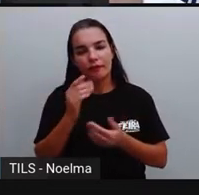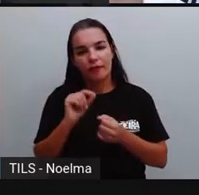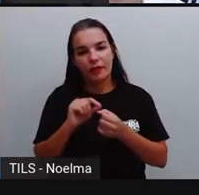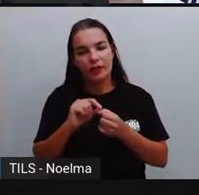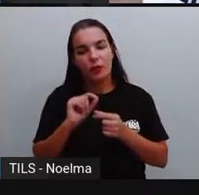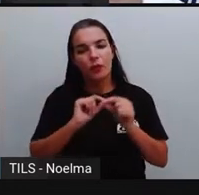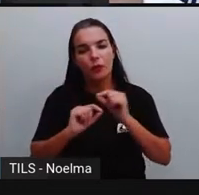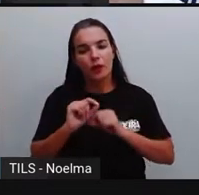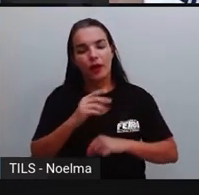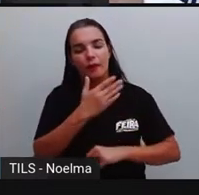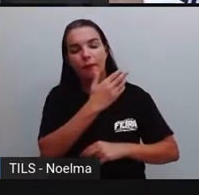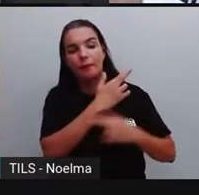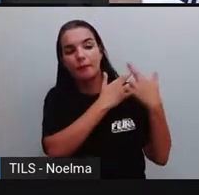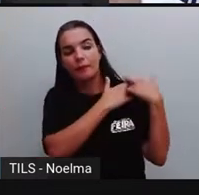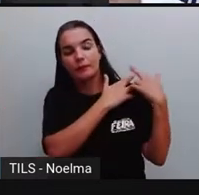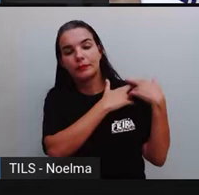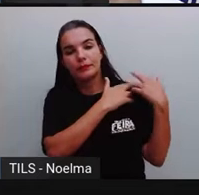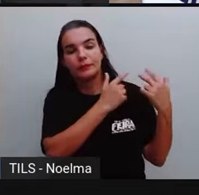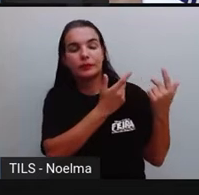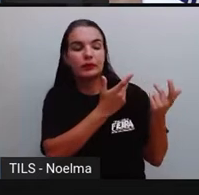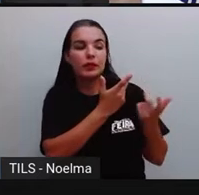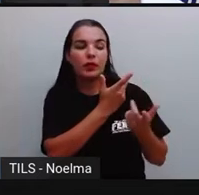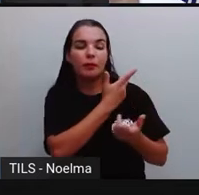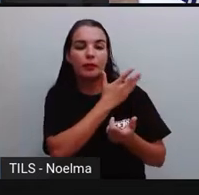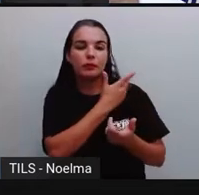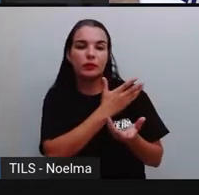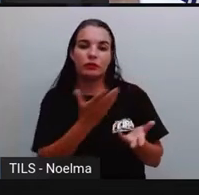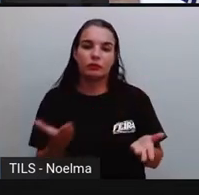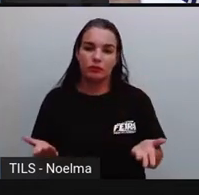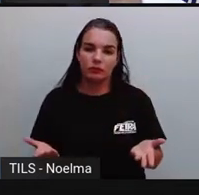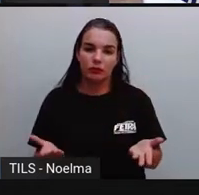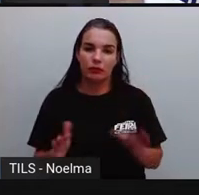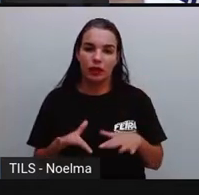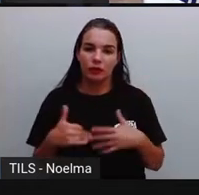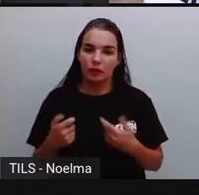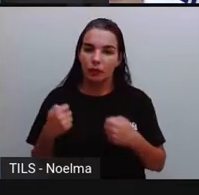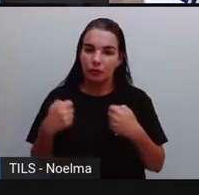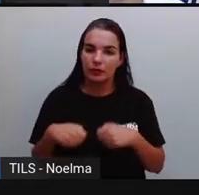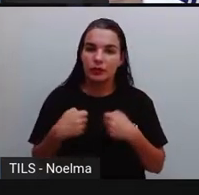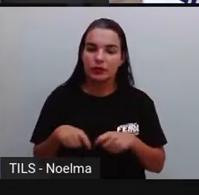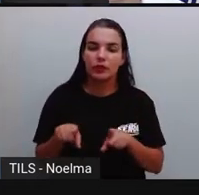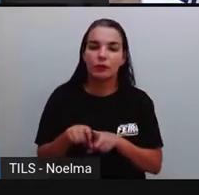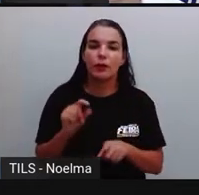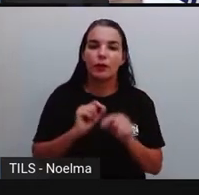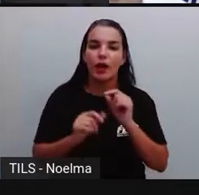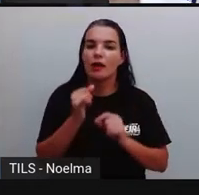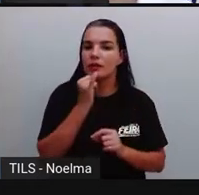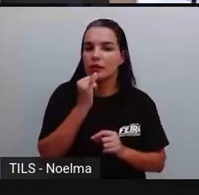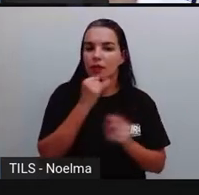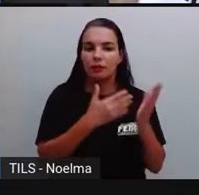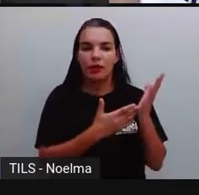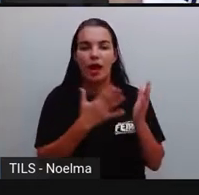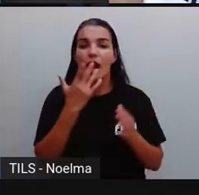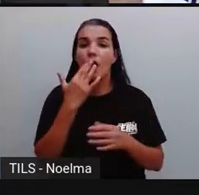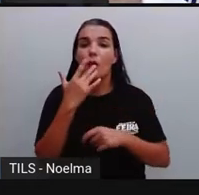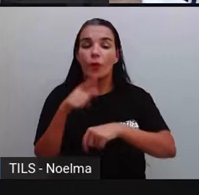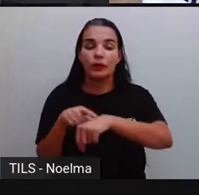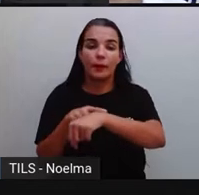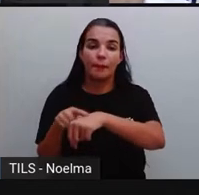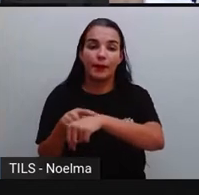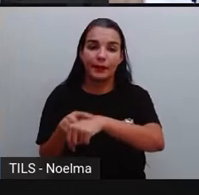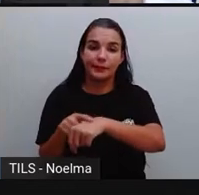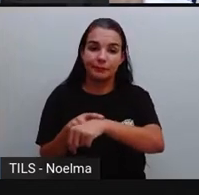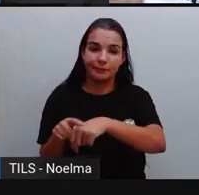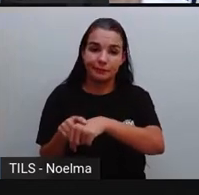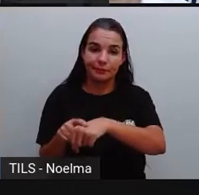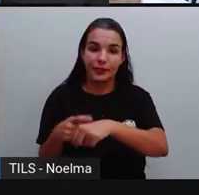comportamentais são levadas em conta para produzir as agressões. Então, a Pró trouxe aqui alguns exemplos, ó, a cor da pele,